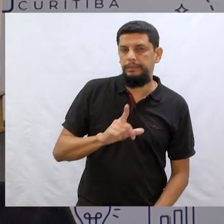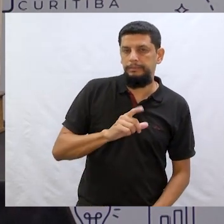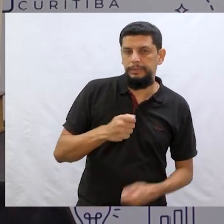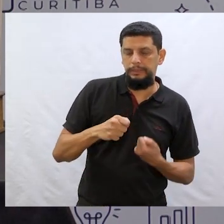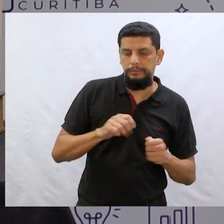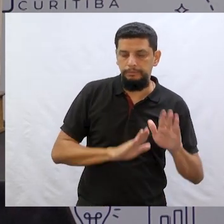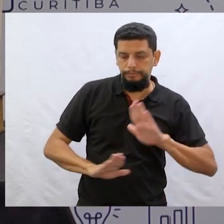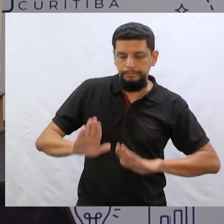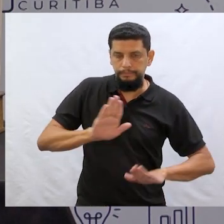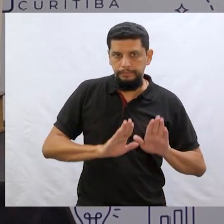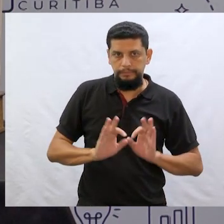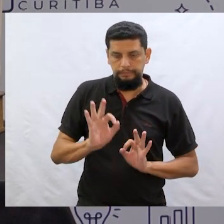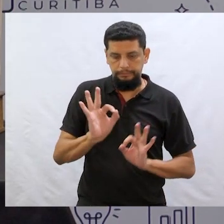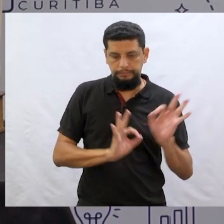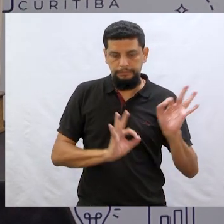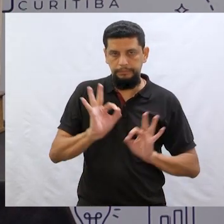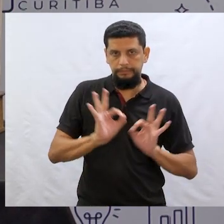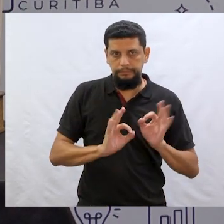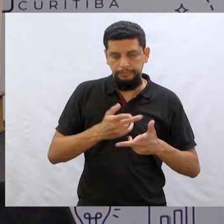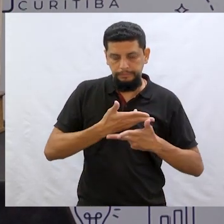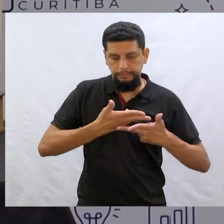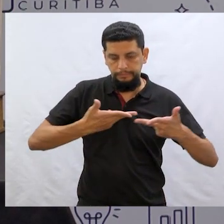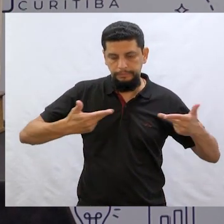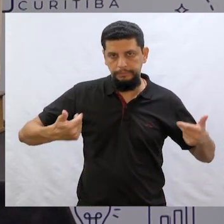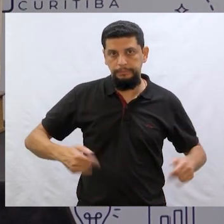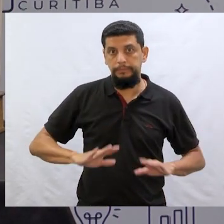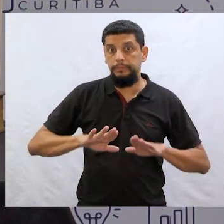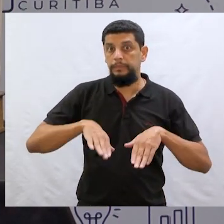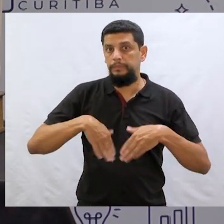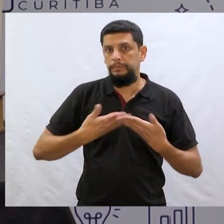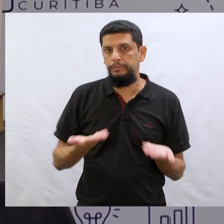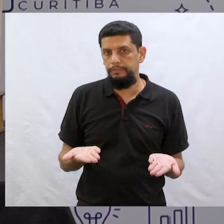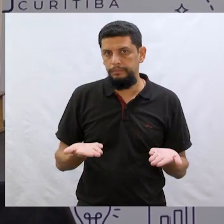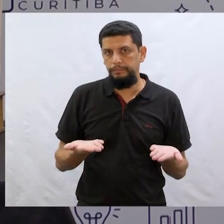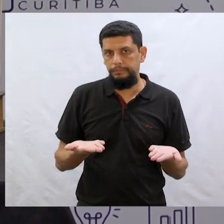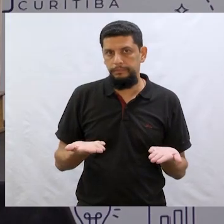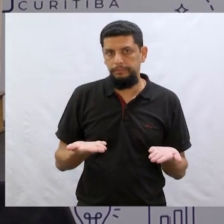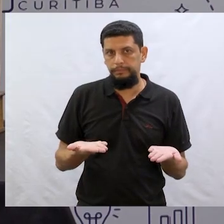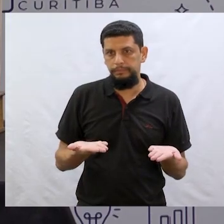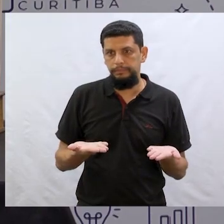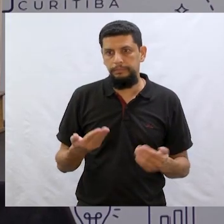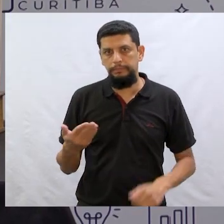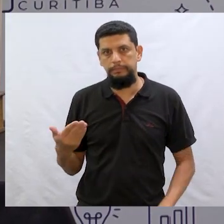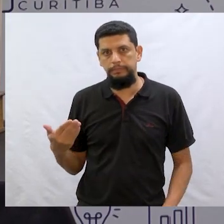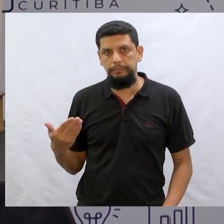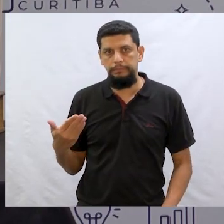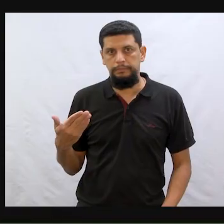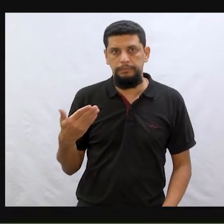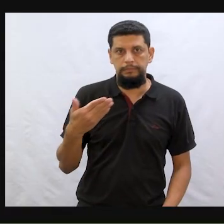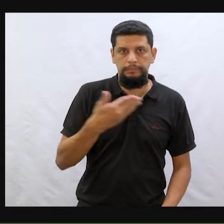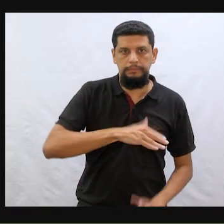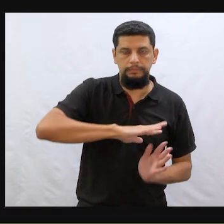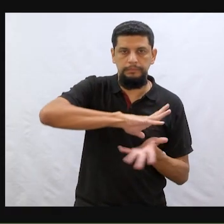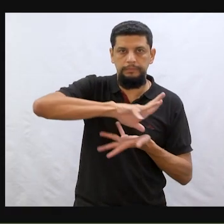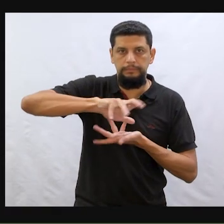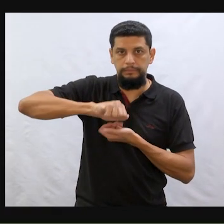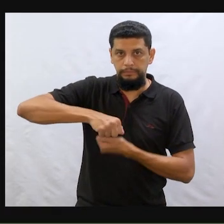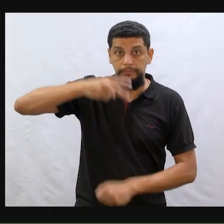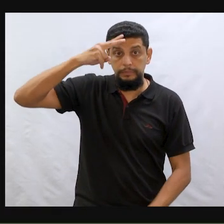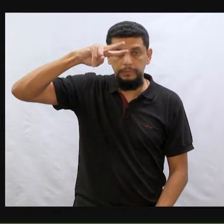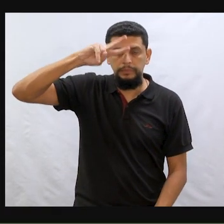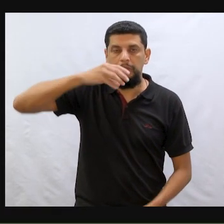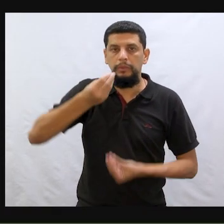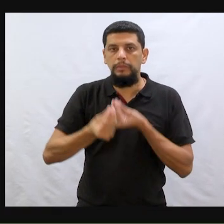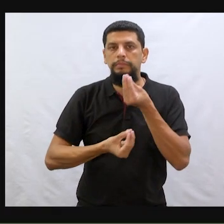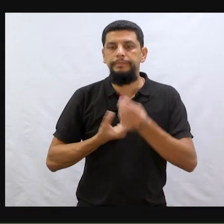gente tem que se preparar, né? Toda uma organização. Mas, e quando a gente vai para o mundo das histórias?